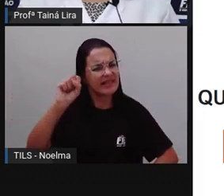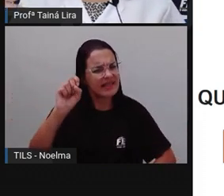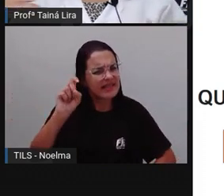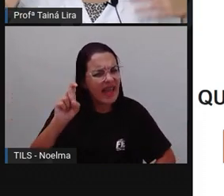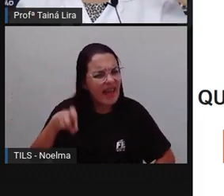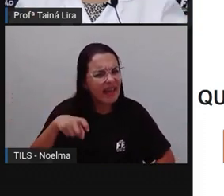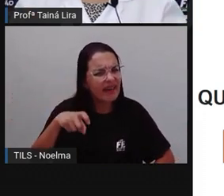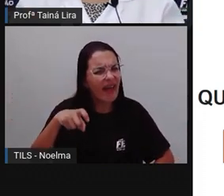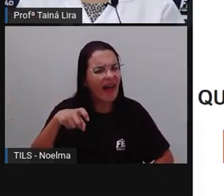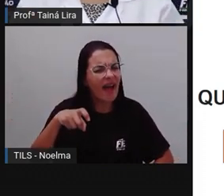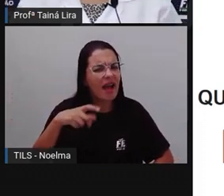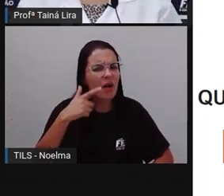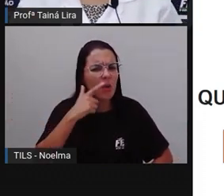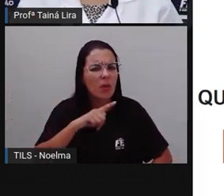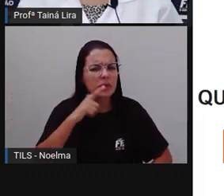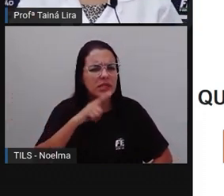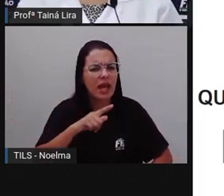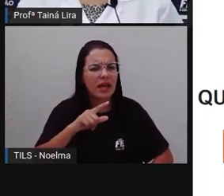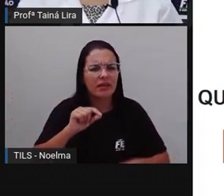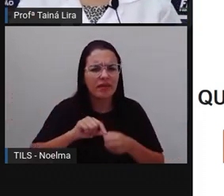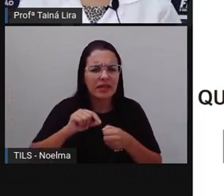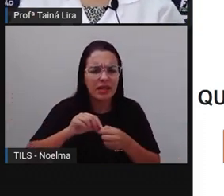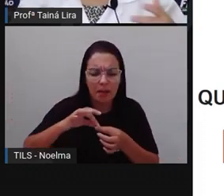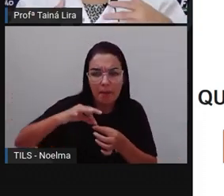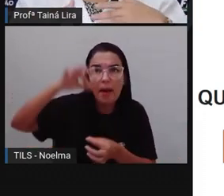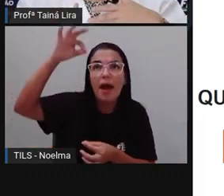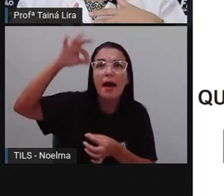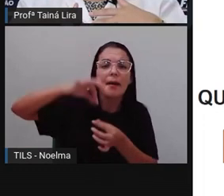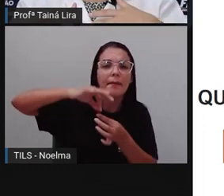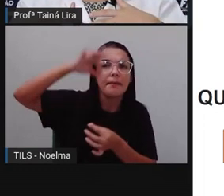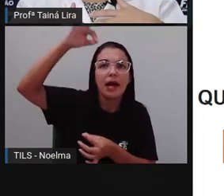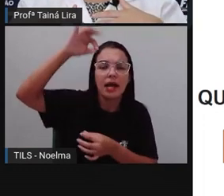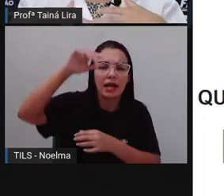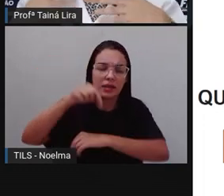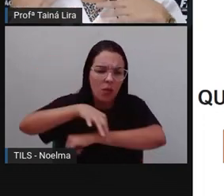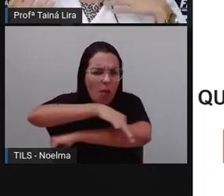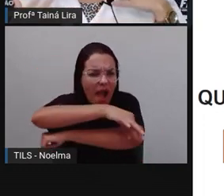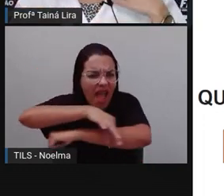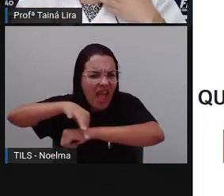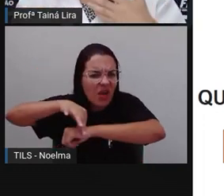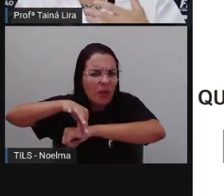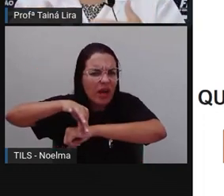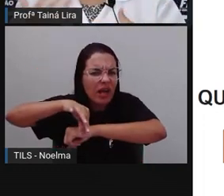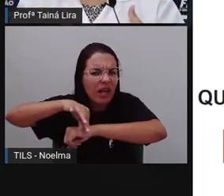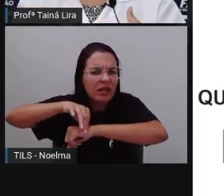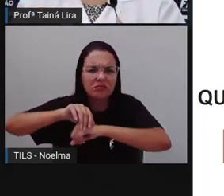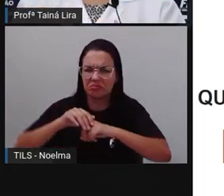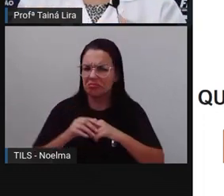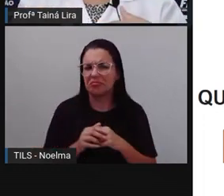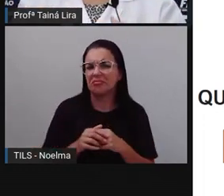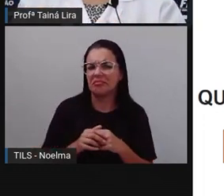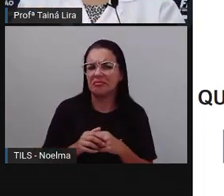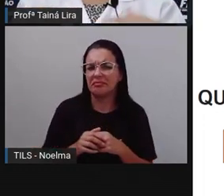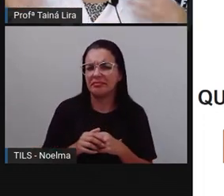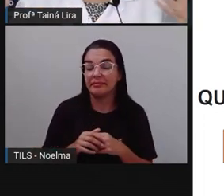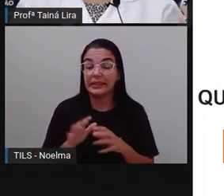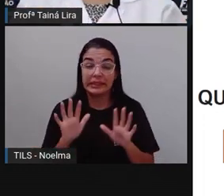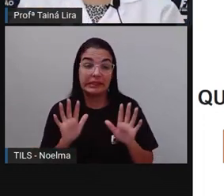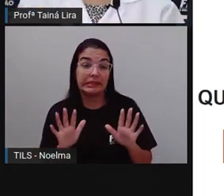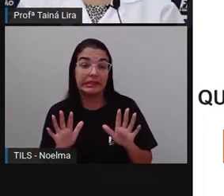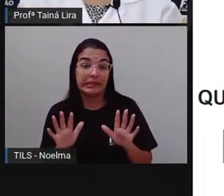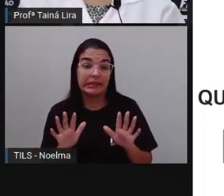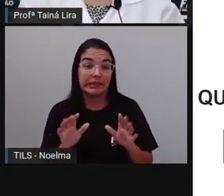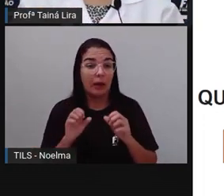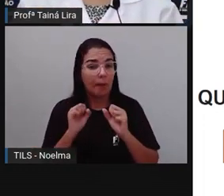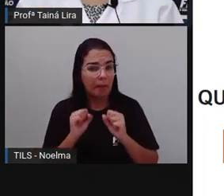A régua geralmente, Vem com 30 centímetros, Não é verdade? Até, Se você me pergunta, O PRO, Dá